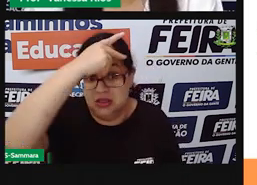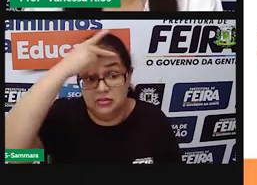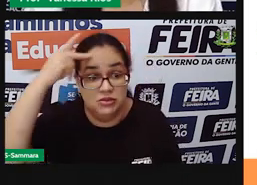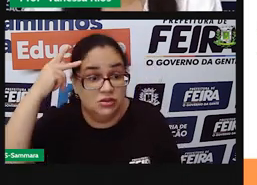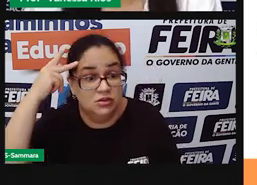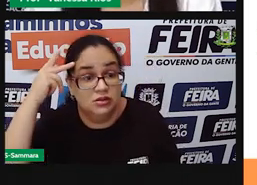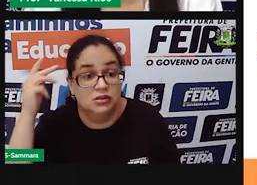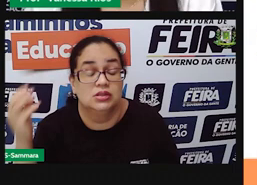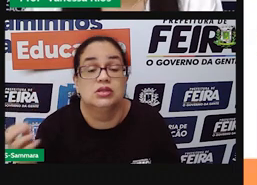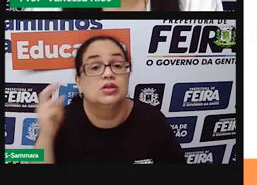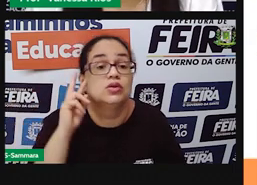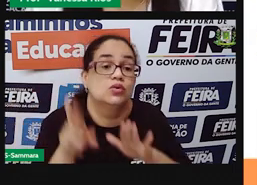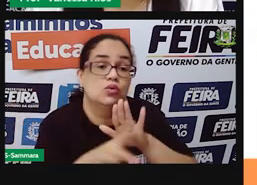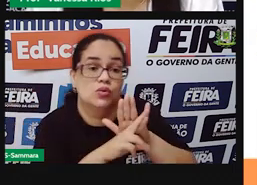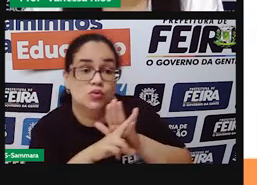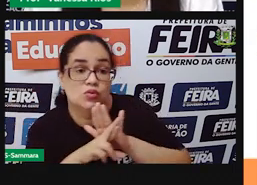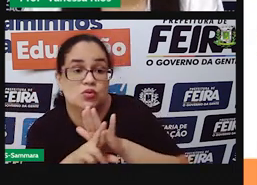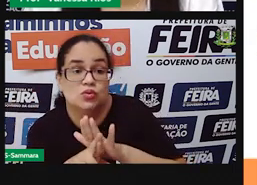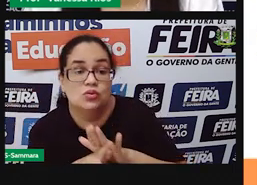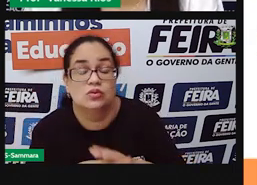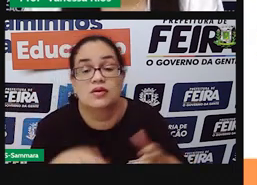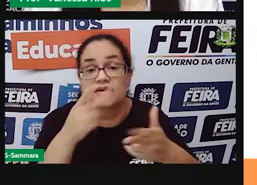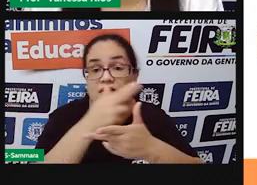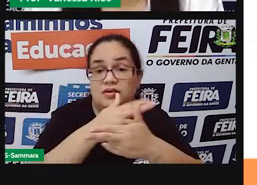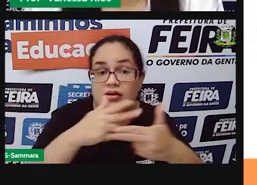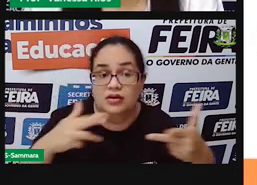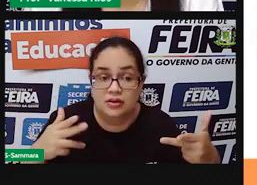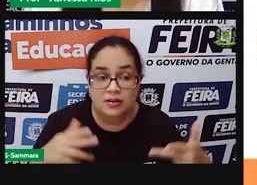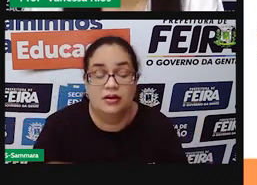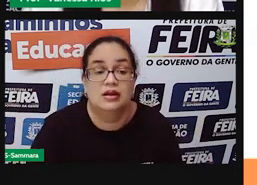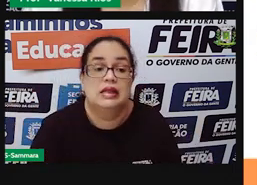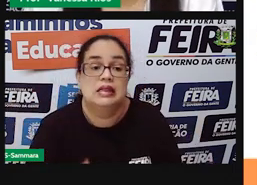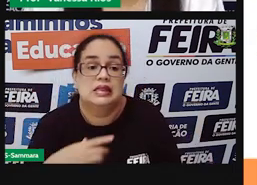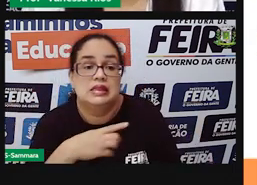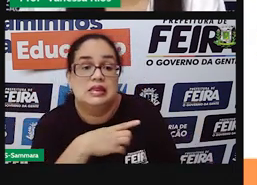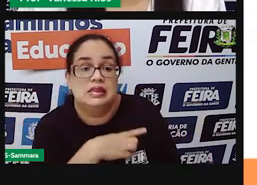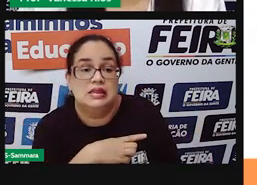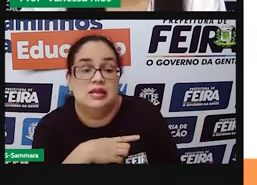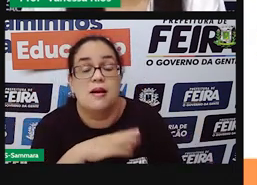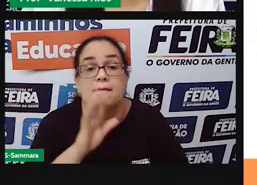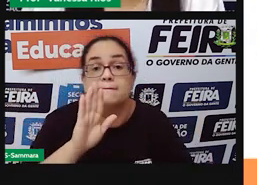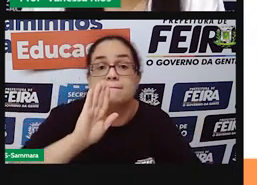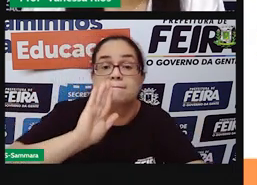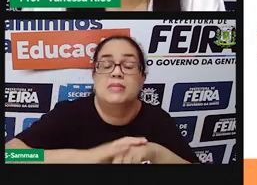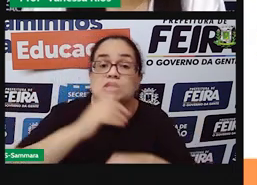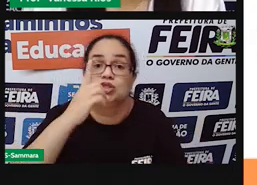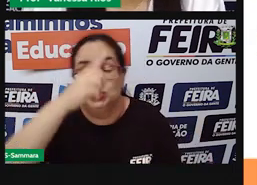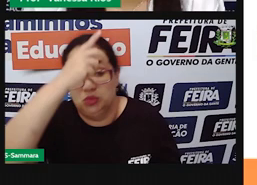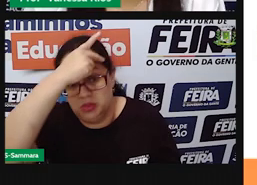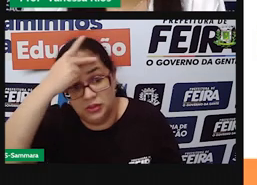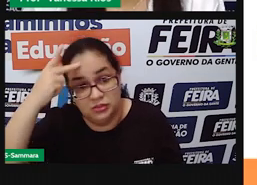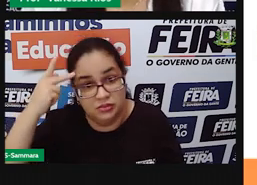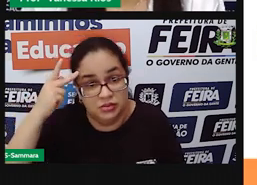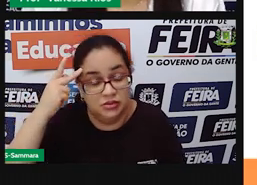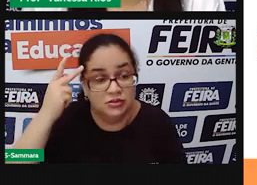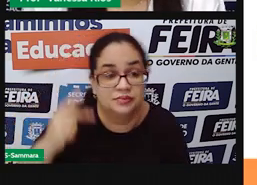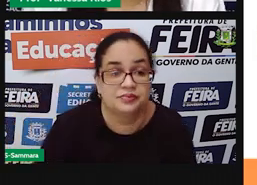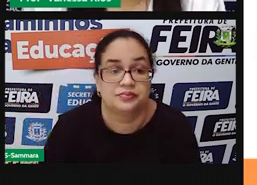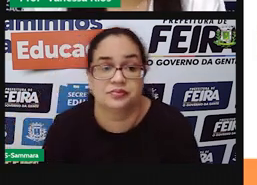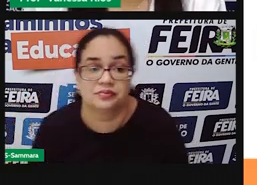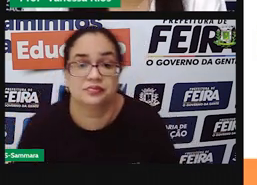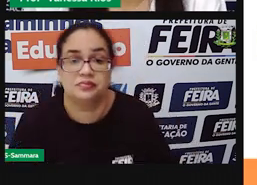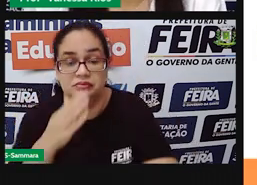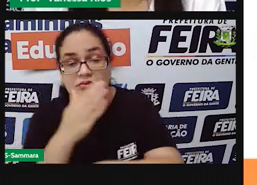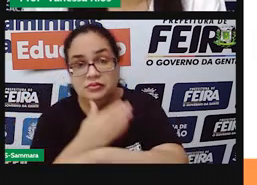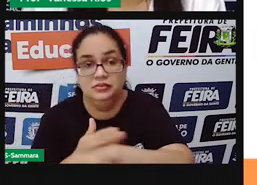também identifica o plural. A intenção é de ter mais de uma pessoa praticando